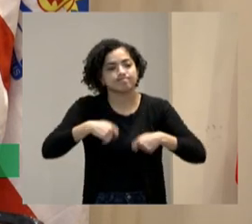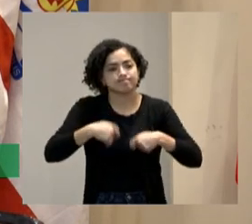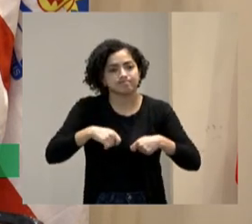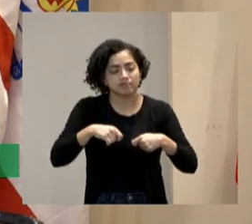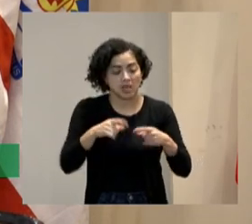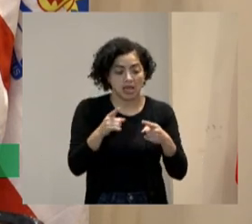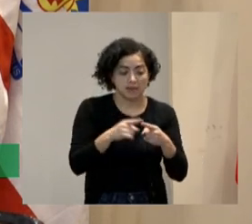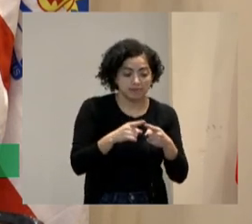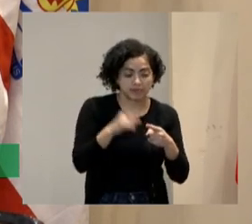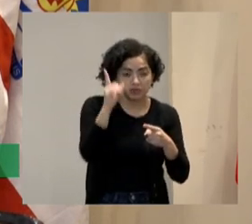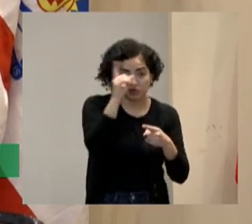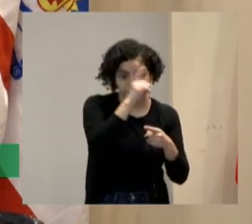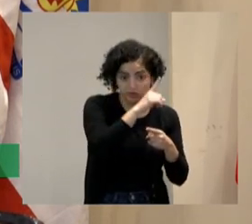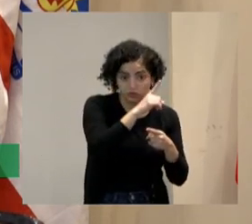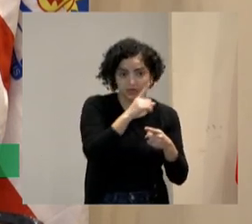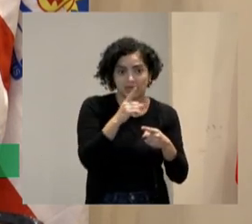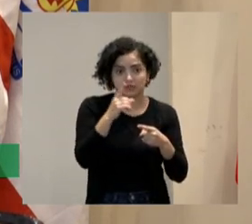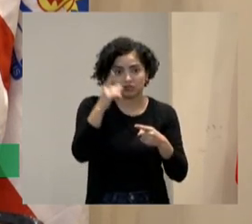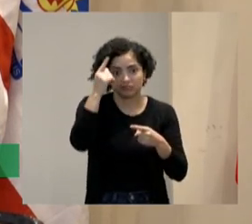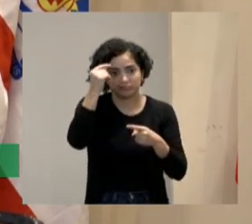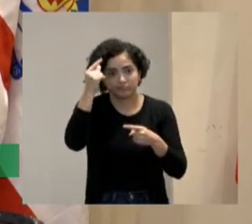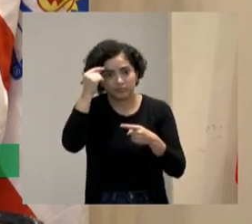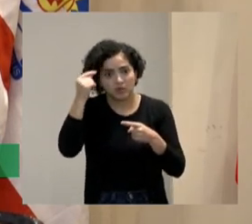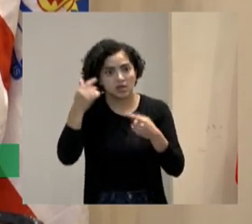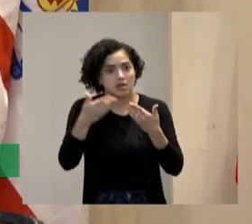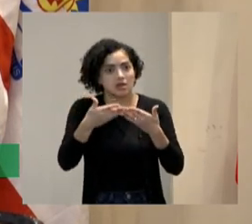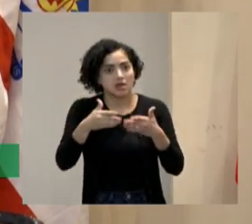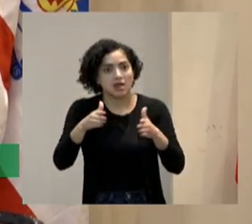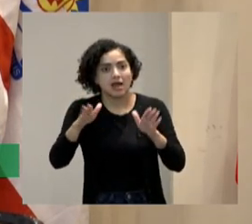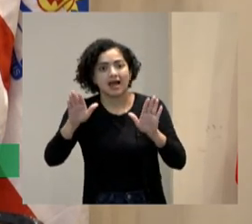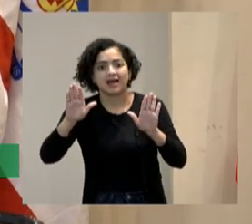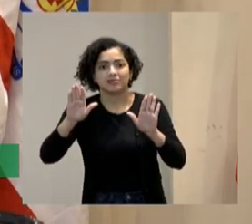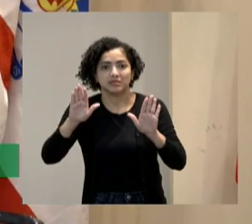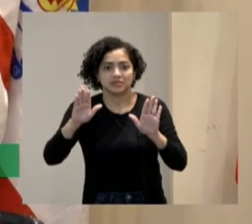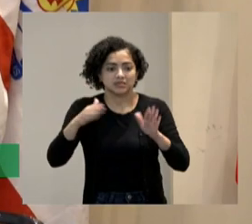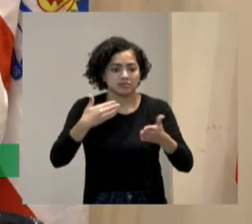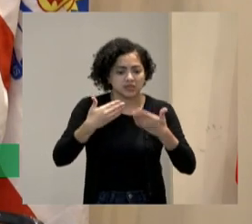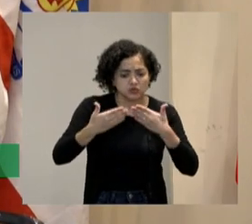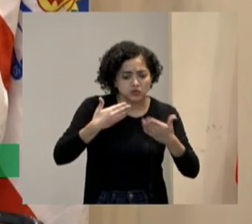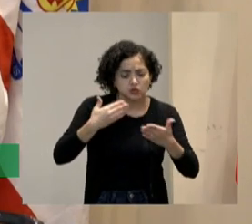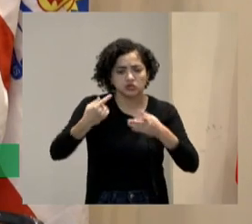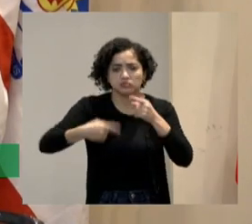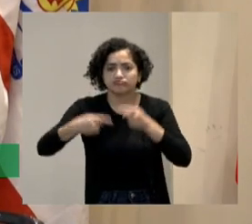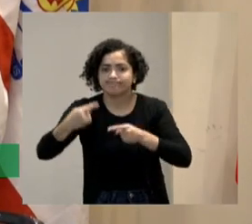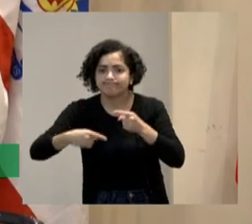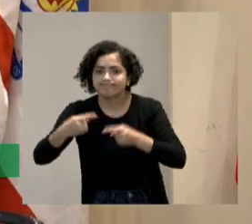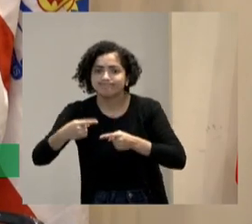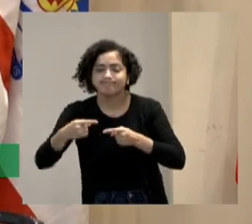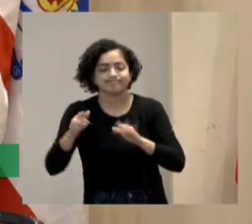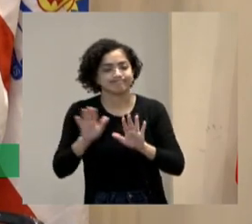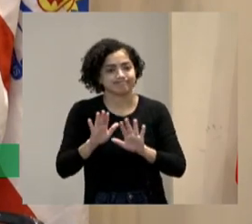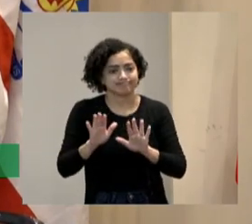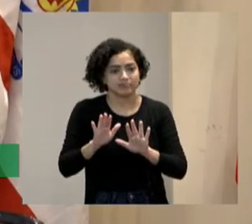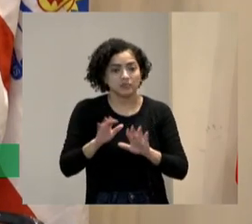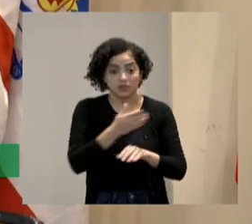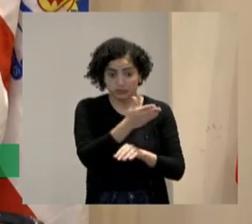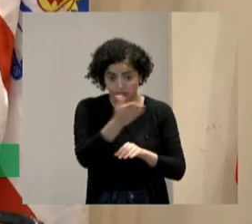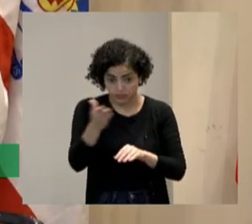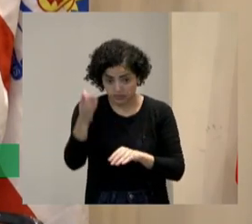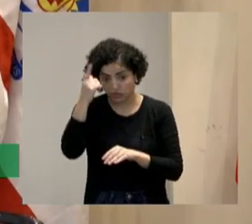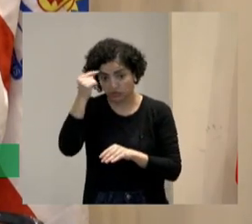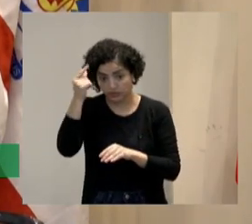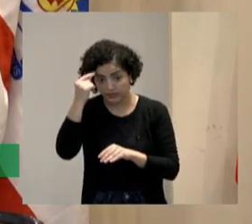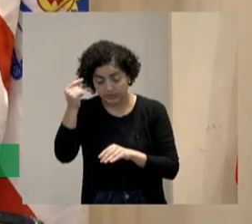dificuldade foi, as universidades não abrem as portas para a gente conversar. Pelo menos as que eu fui. Então, por favor, aí vocês de universidade,